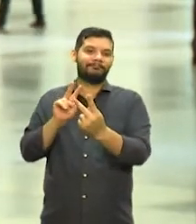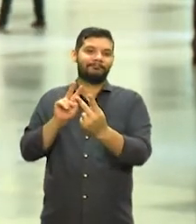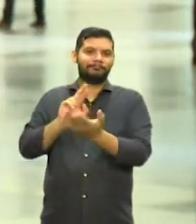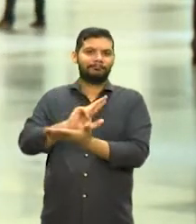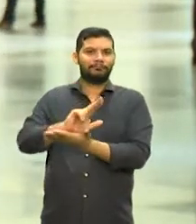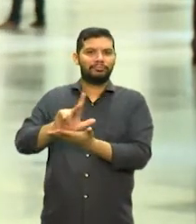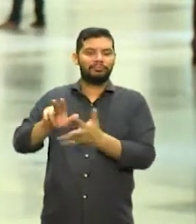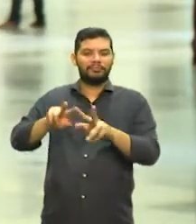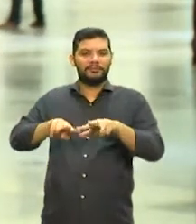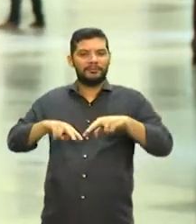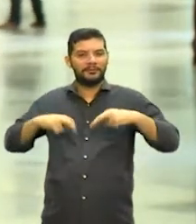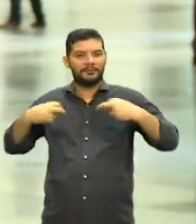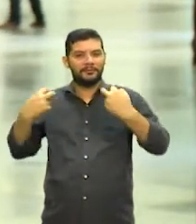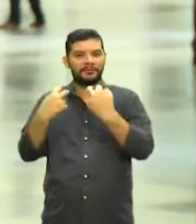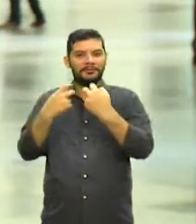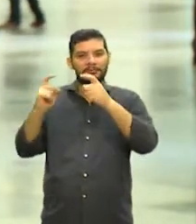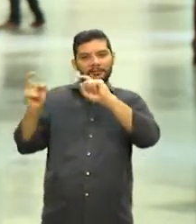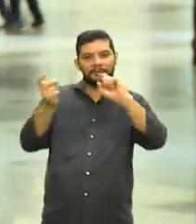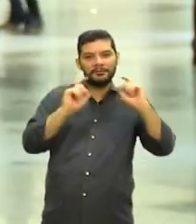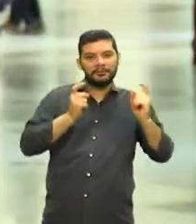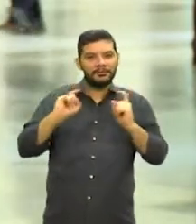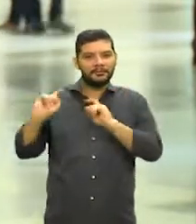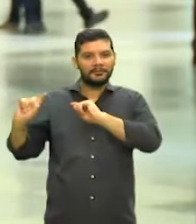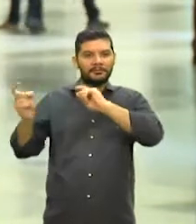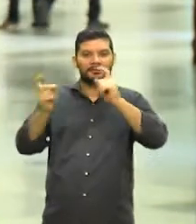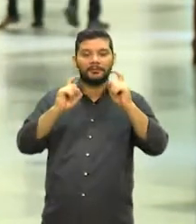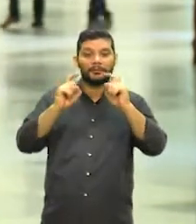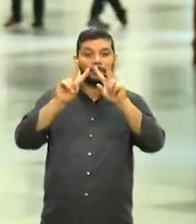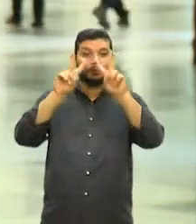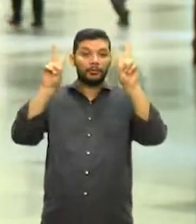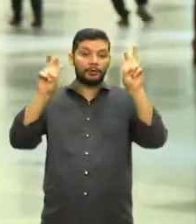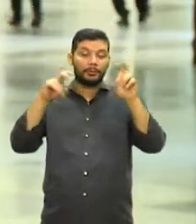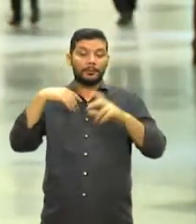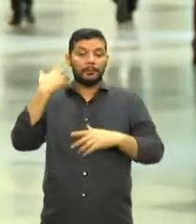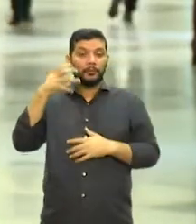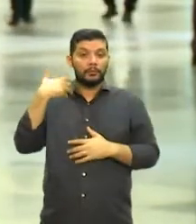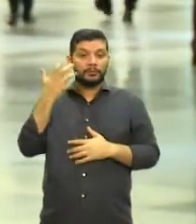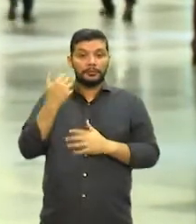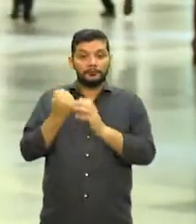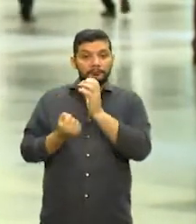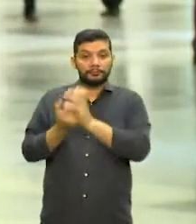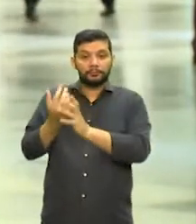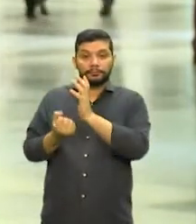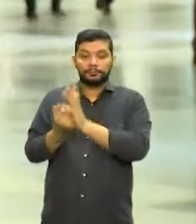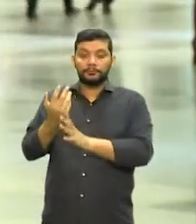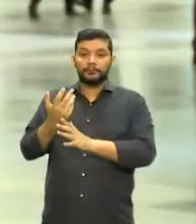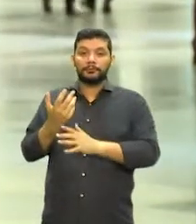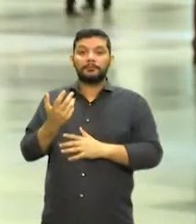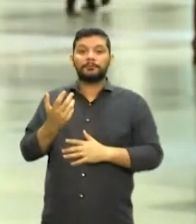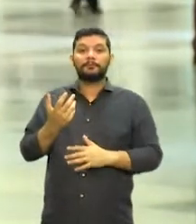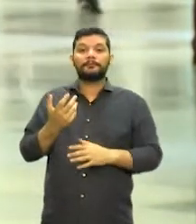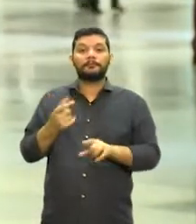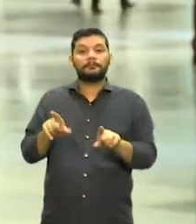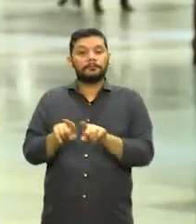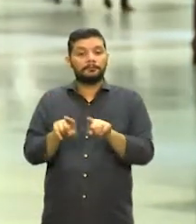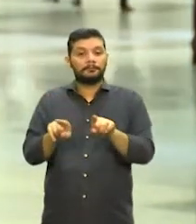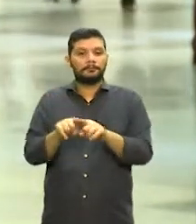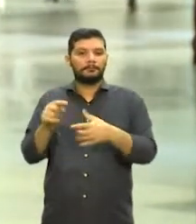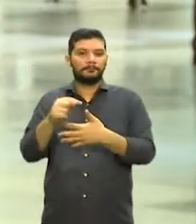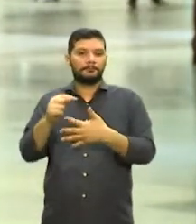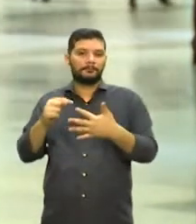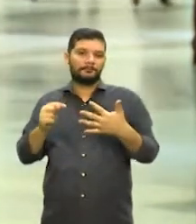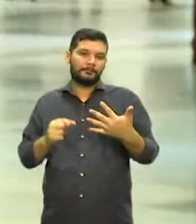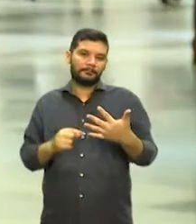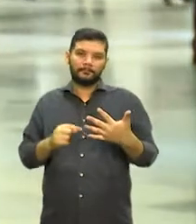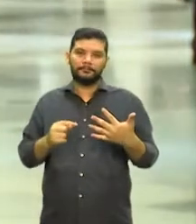redondas relativa à música, à produção musical e a todas as questões relativa